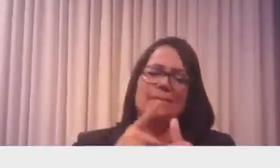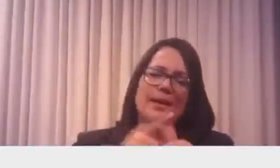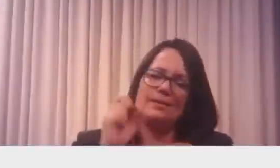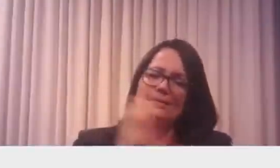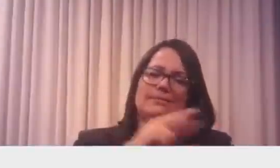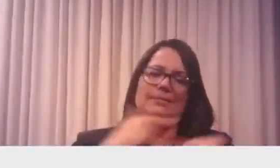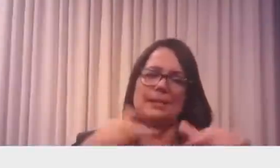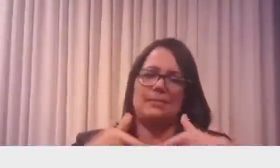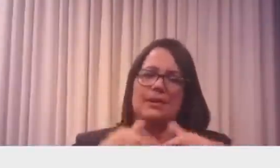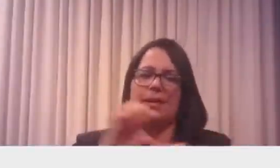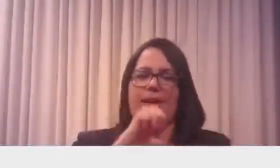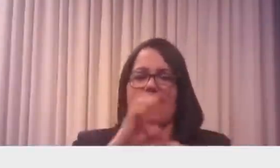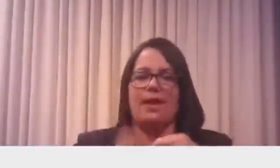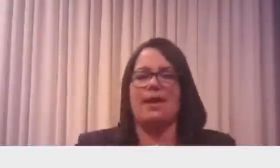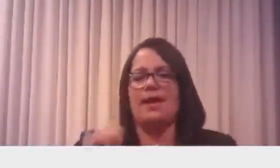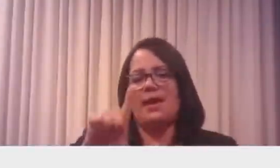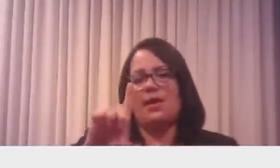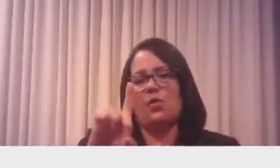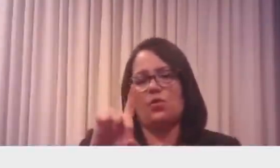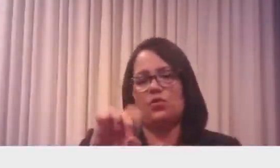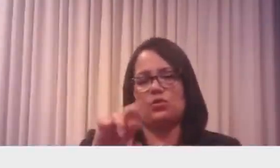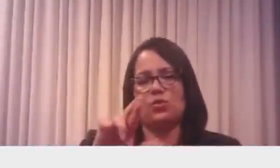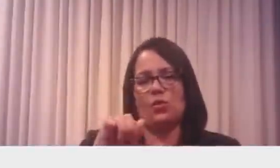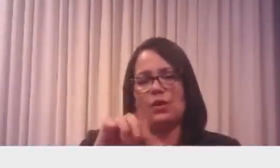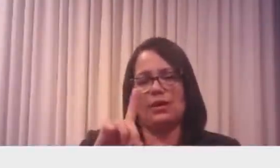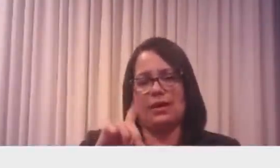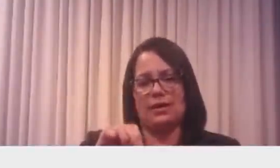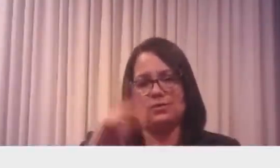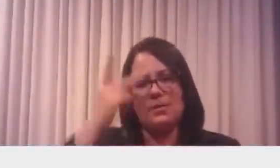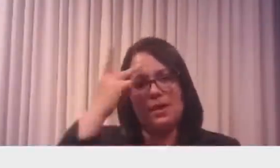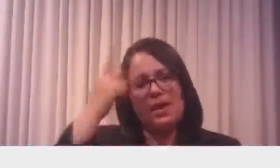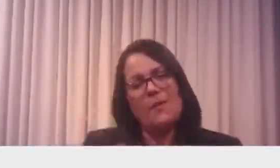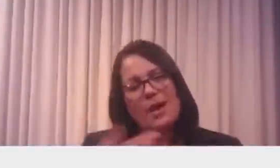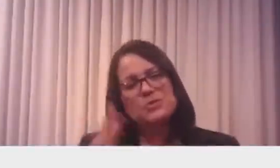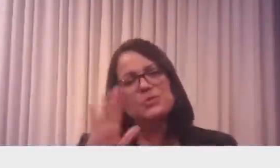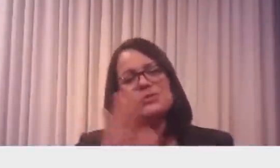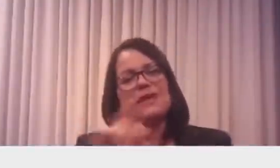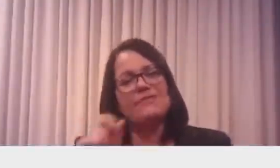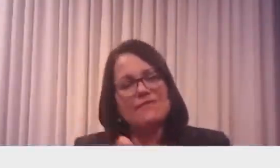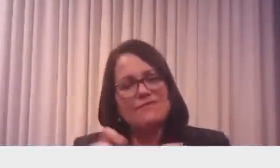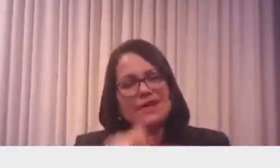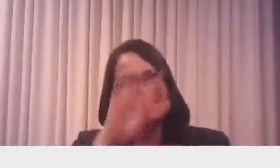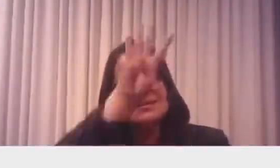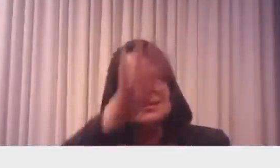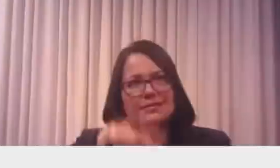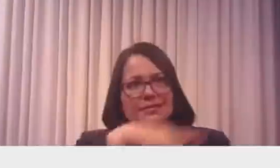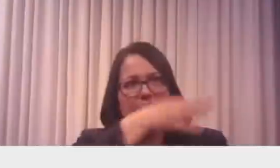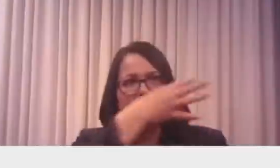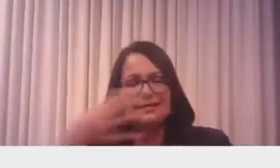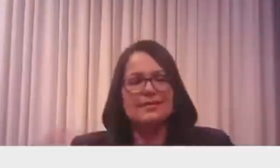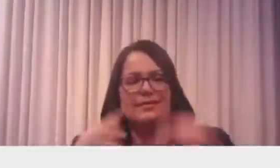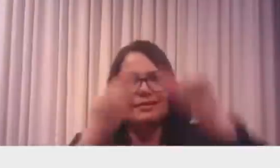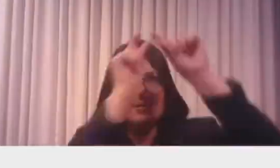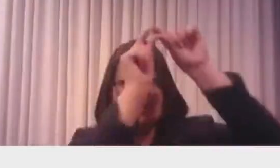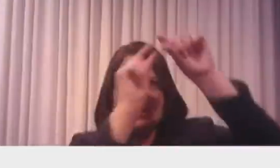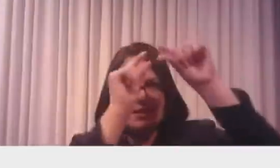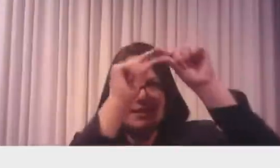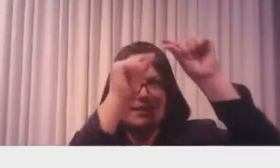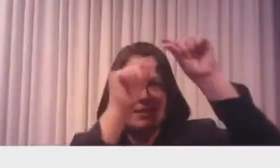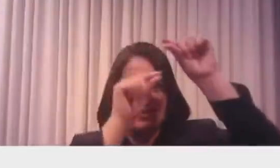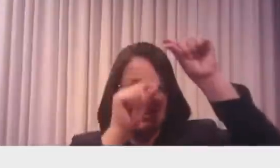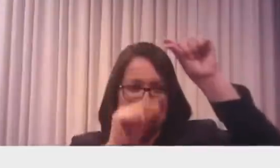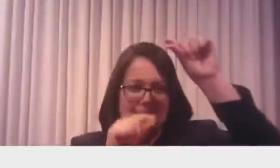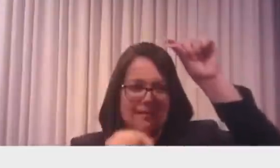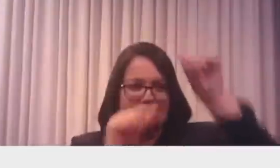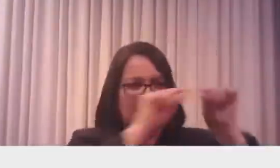Eldorado Paulista, foi o jornal Estado de São Paulo. Eu colaborava com o Estado de São Paulo fazendo palavras cruzadas. Mandava pelos correios, publicava lá, palavras cruzadas é minha.